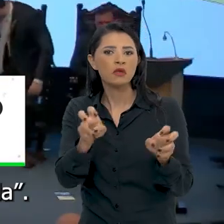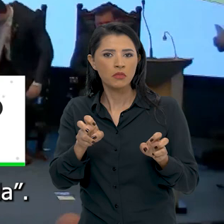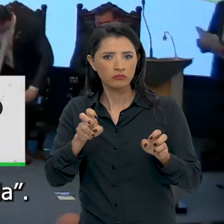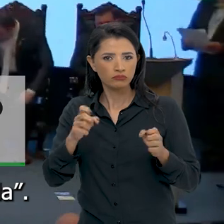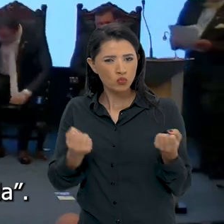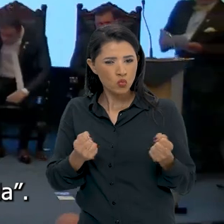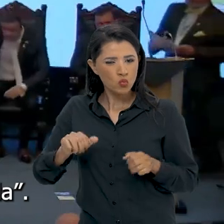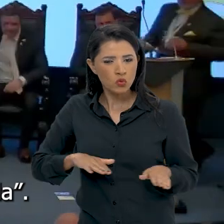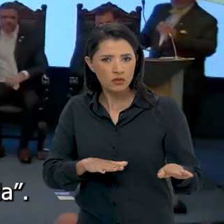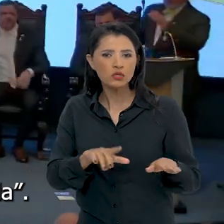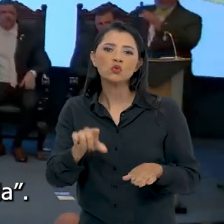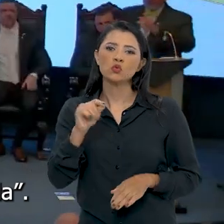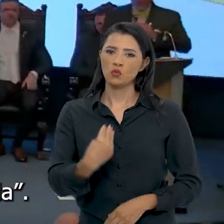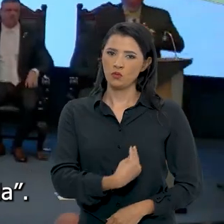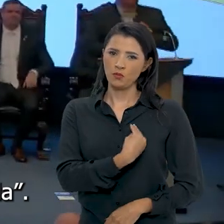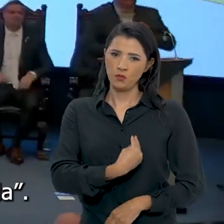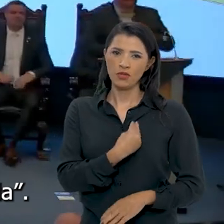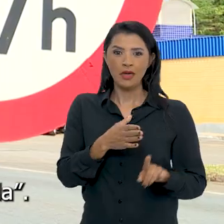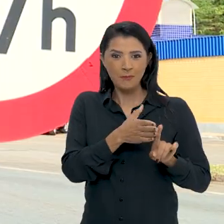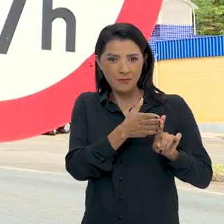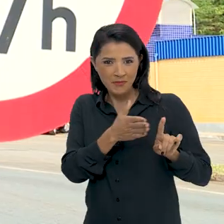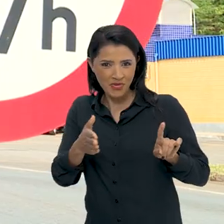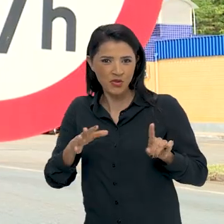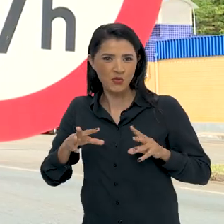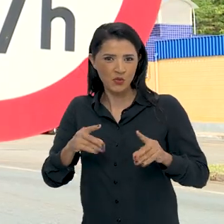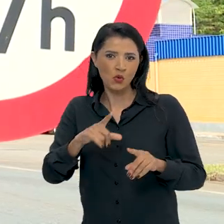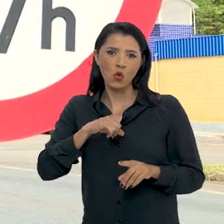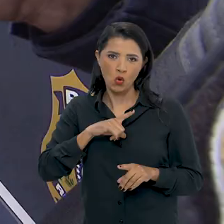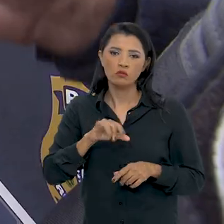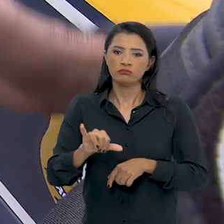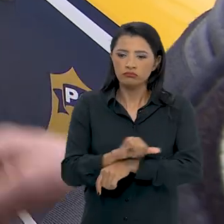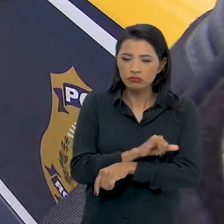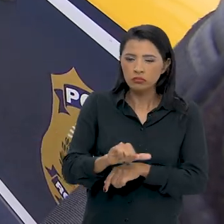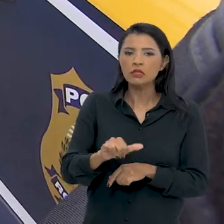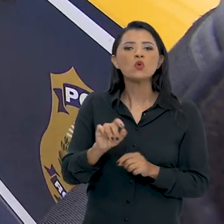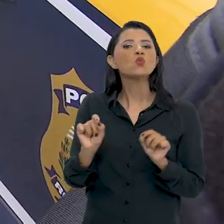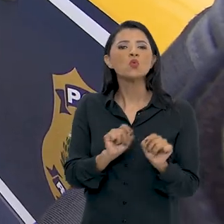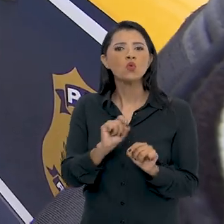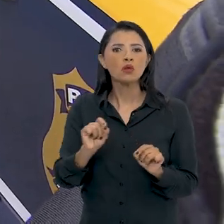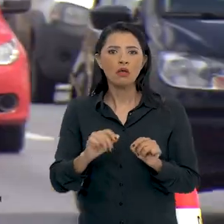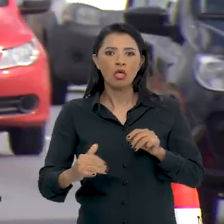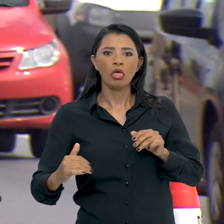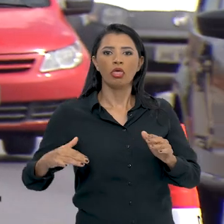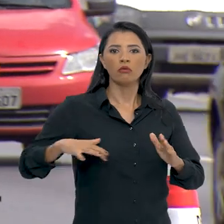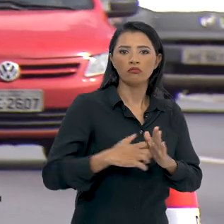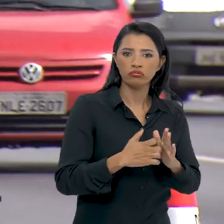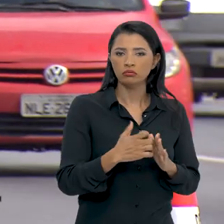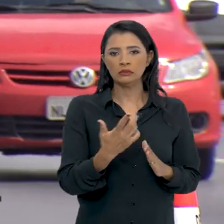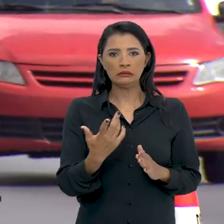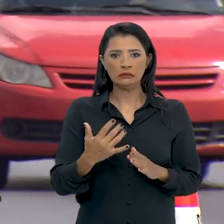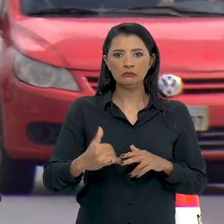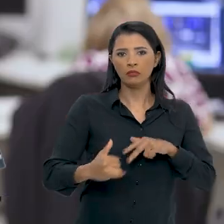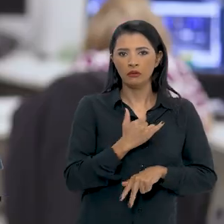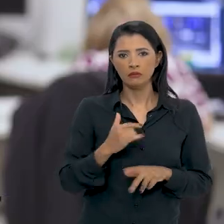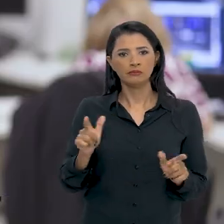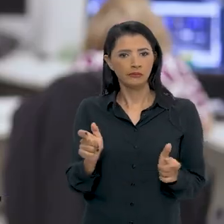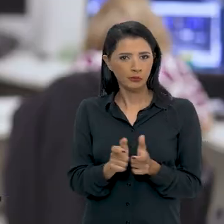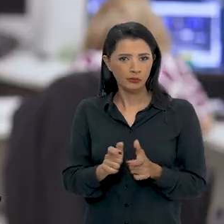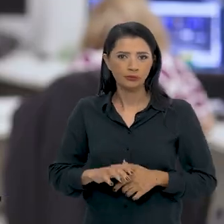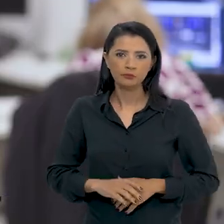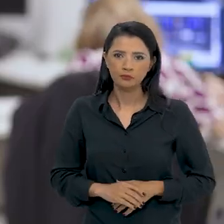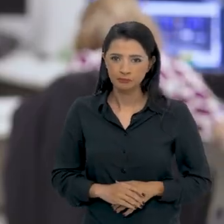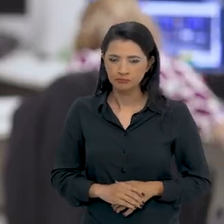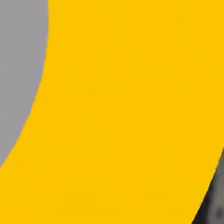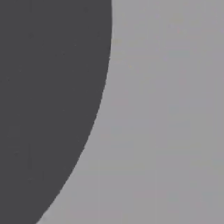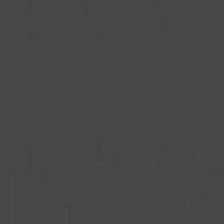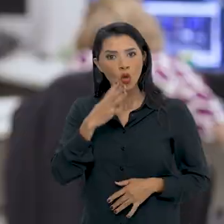como tema No Trânsito, Escolha a Vida. Durante todo o mês de maio serão realizadas ações para reduzir o número de acidentes e